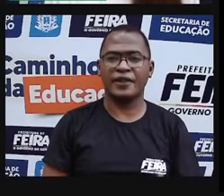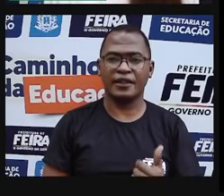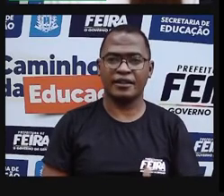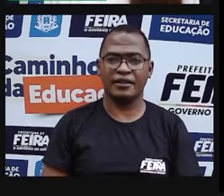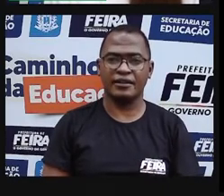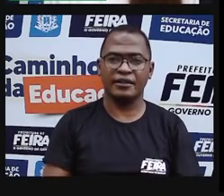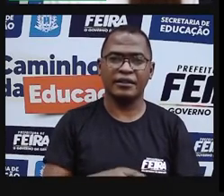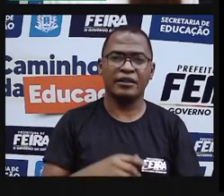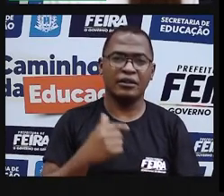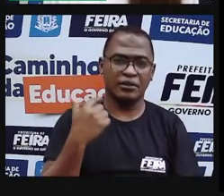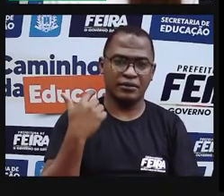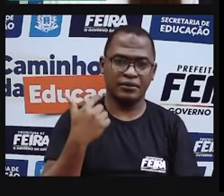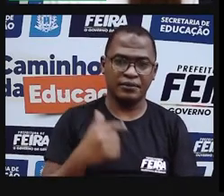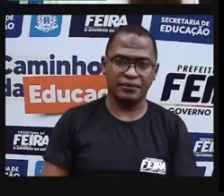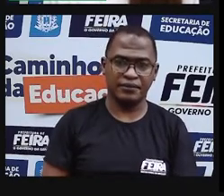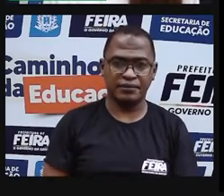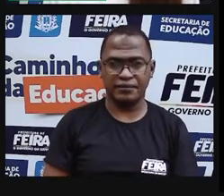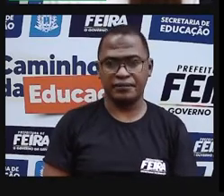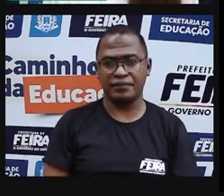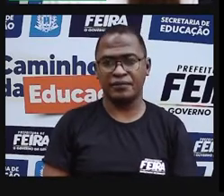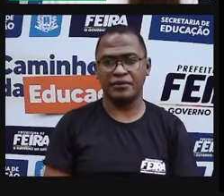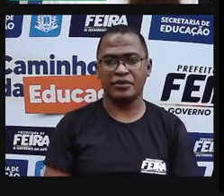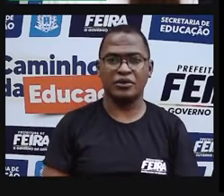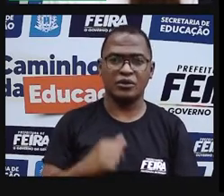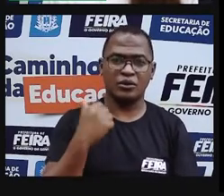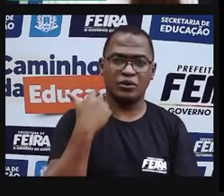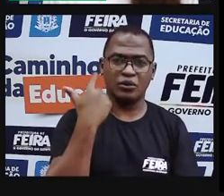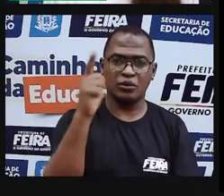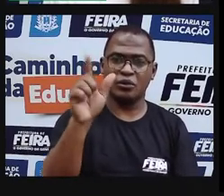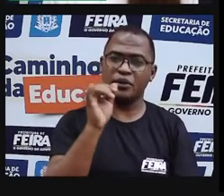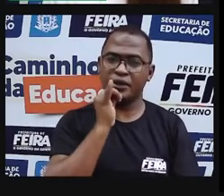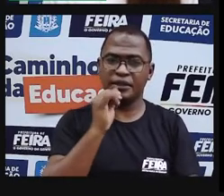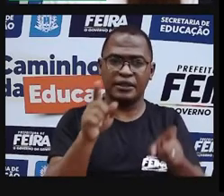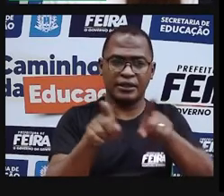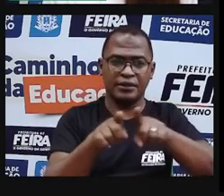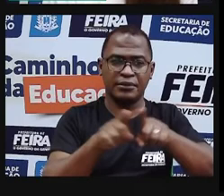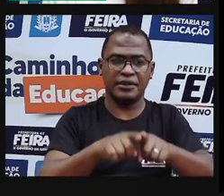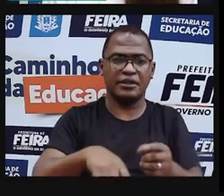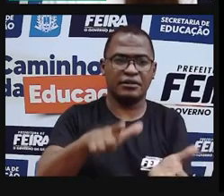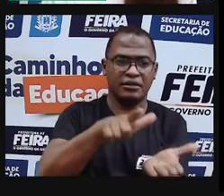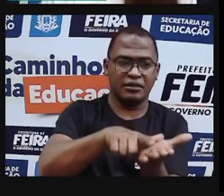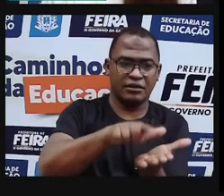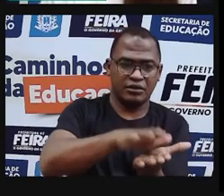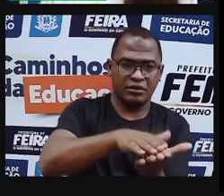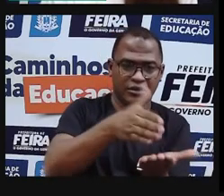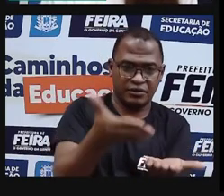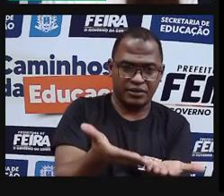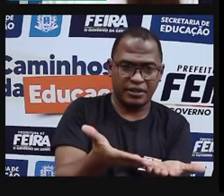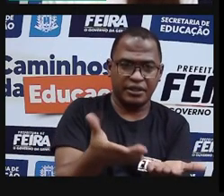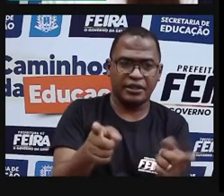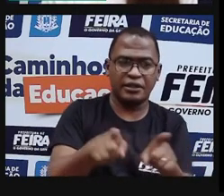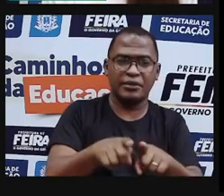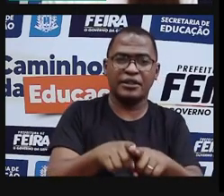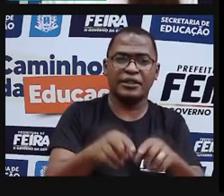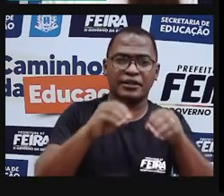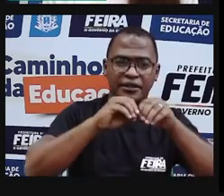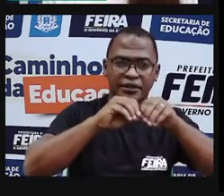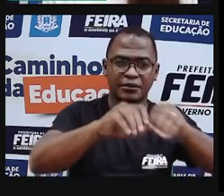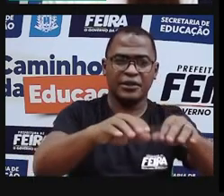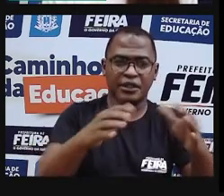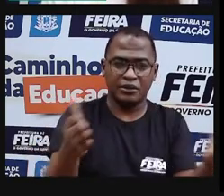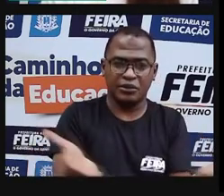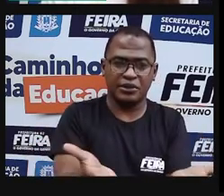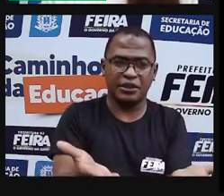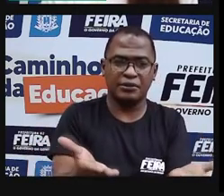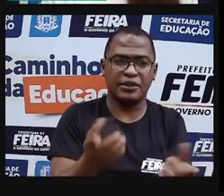outra forma de utilizar a xilogravura. Então, a gente vai